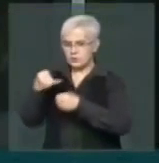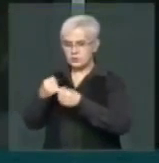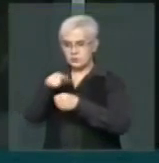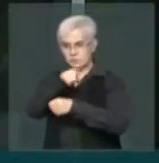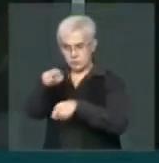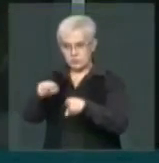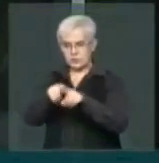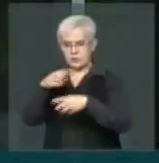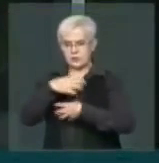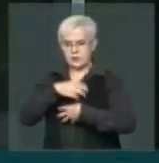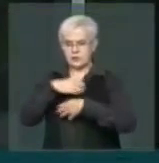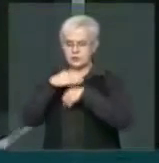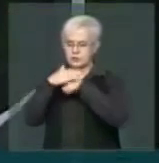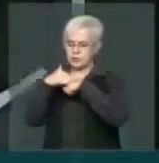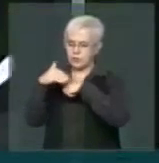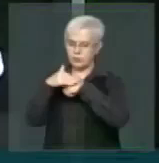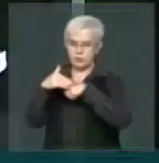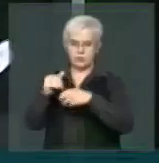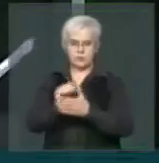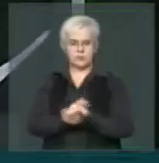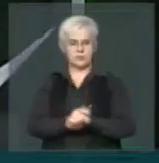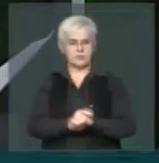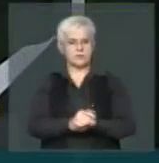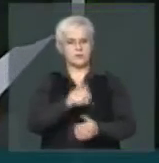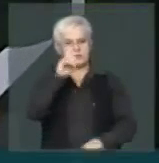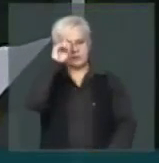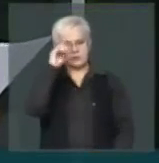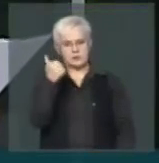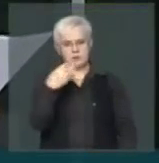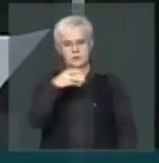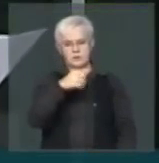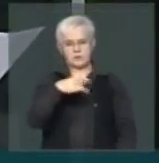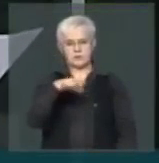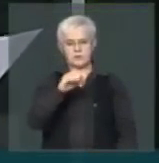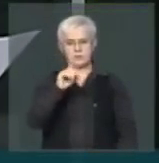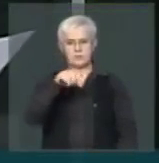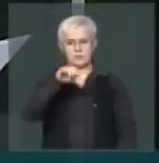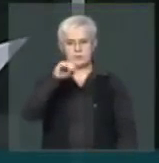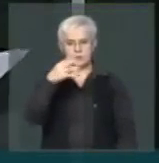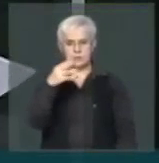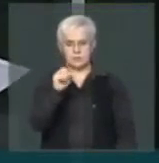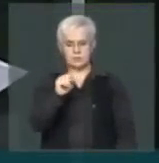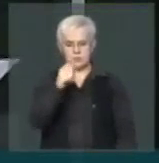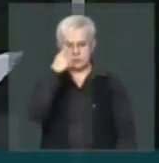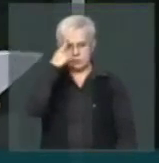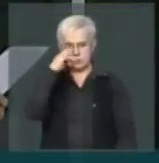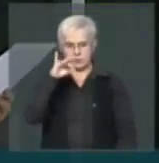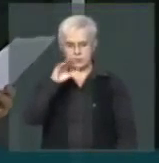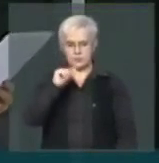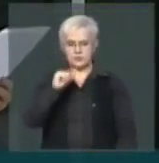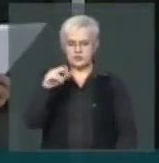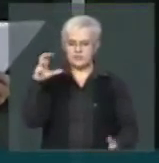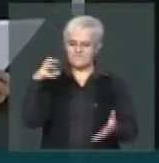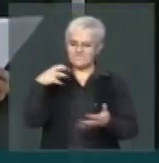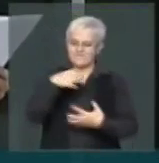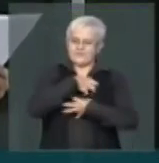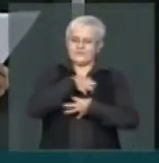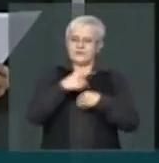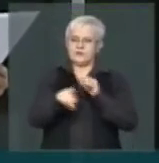consolados. Dia 14 de maio de 1948 foi um dia que marcou o Oriente Médio.